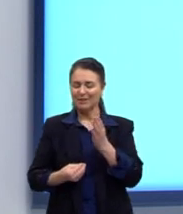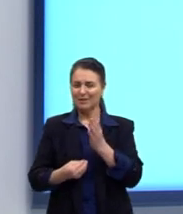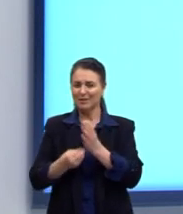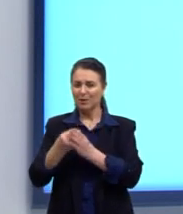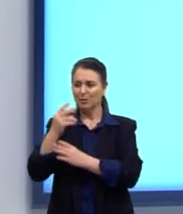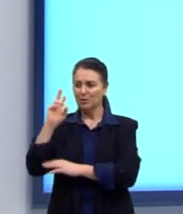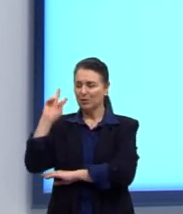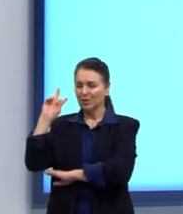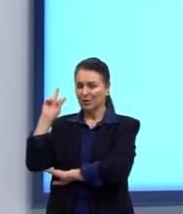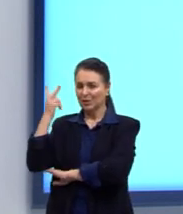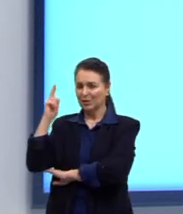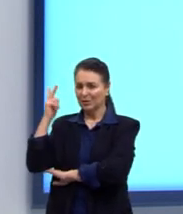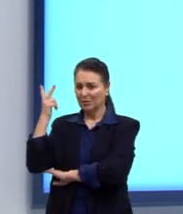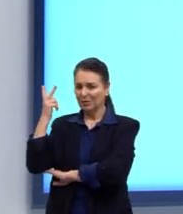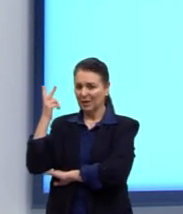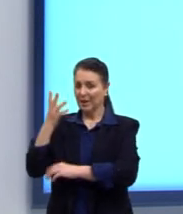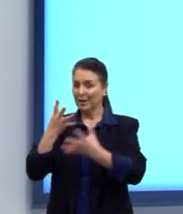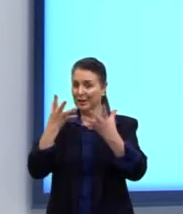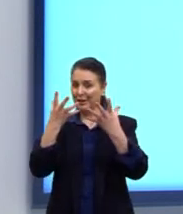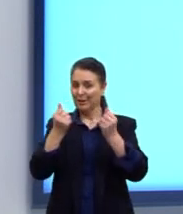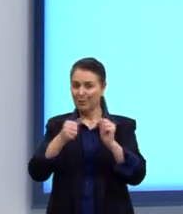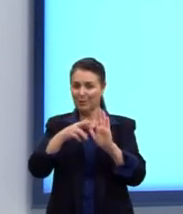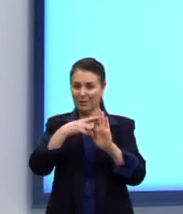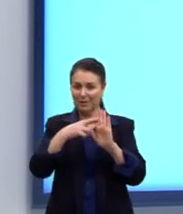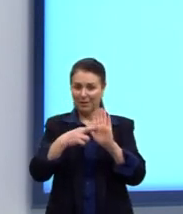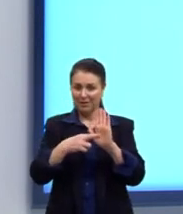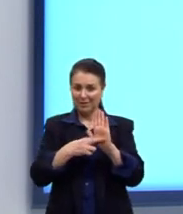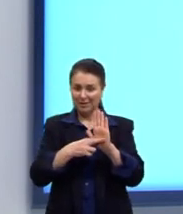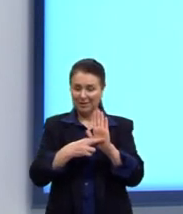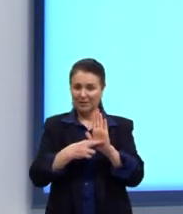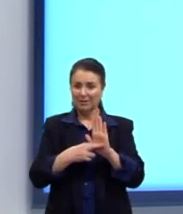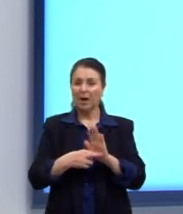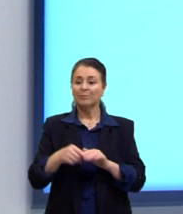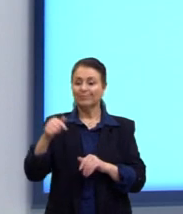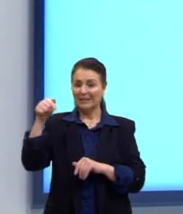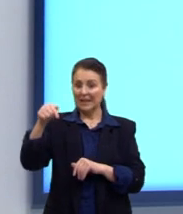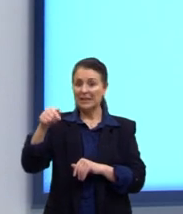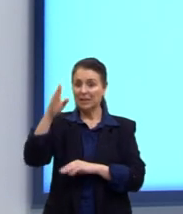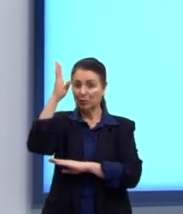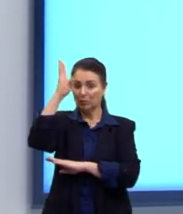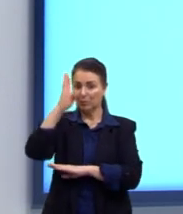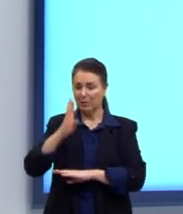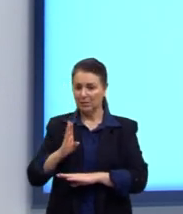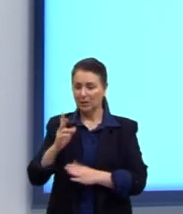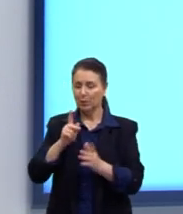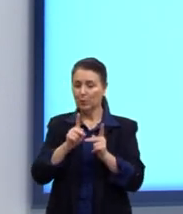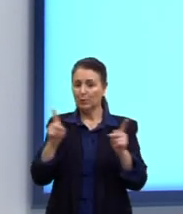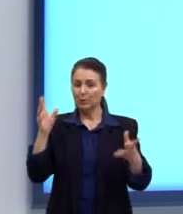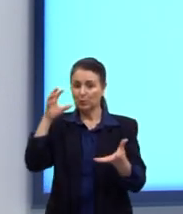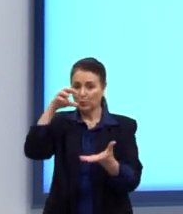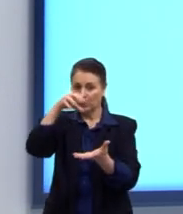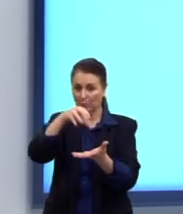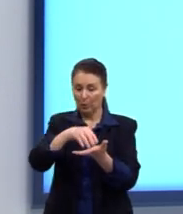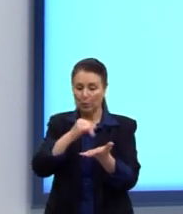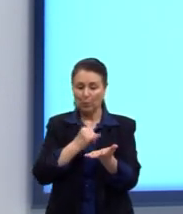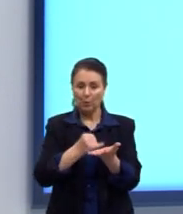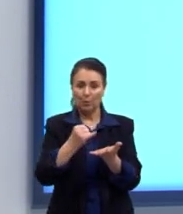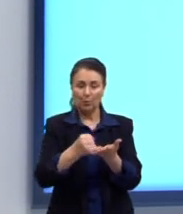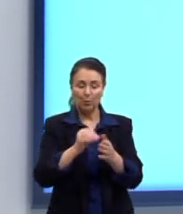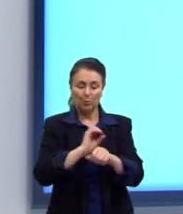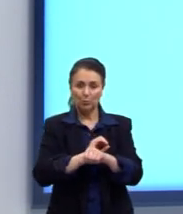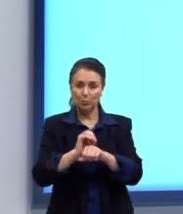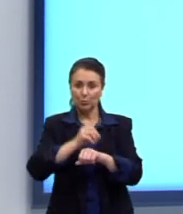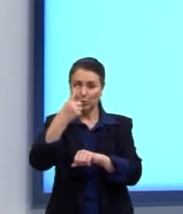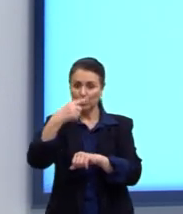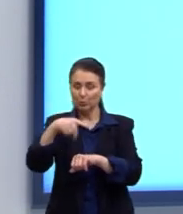subversiva. No auge da mineração no Brasil, no período colonial, os impostos sobre o ouro e outros